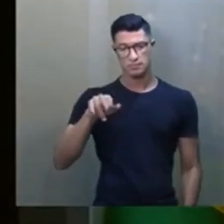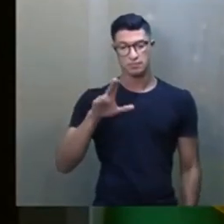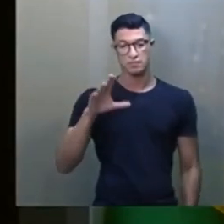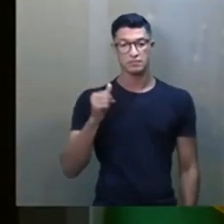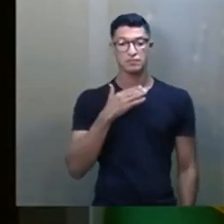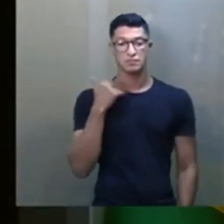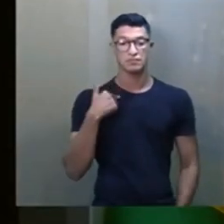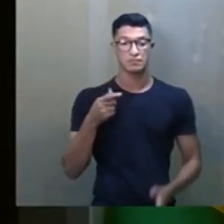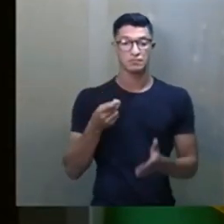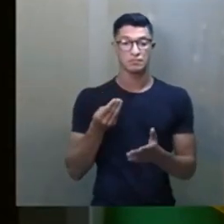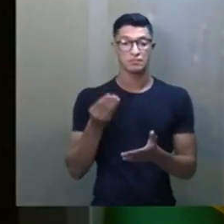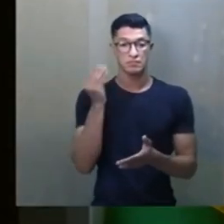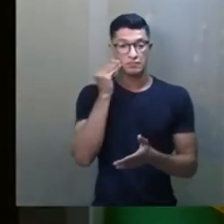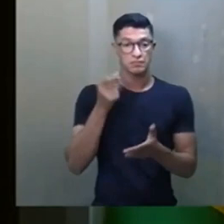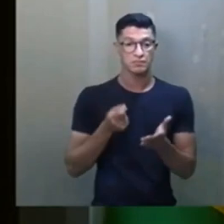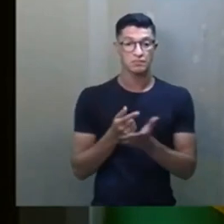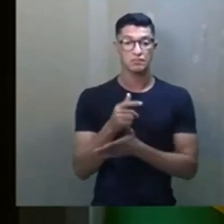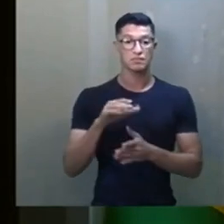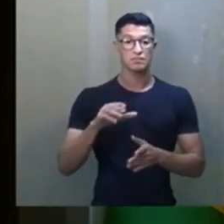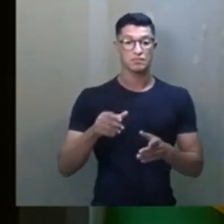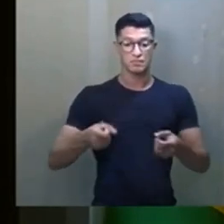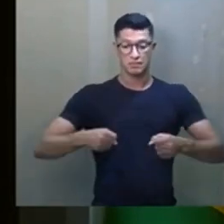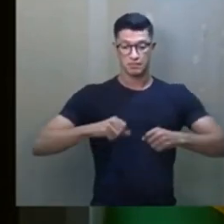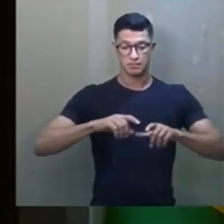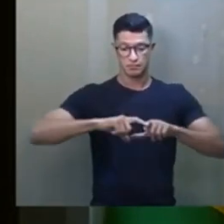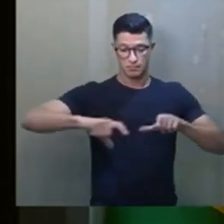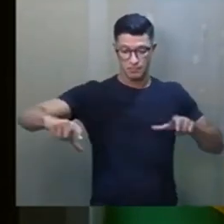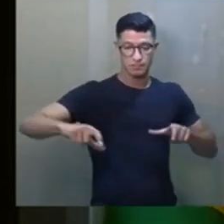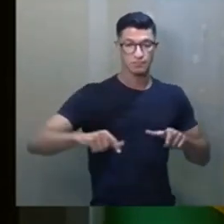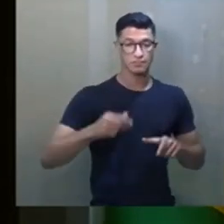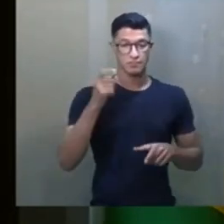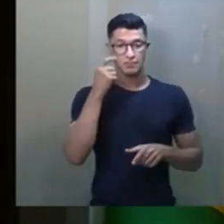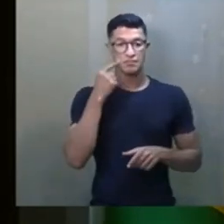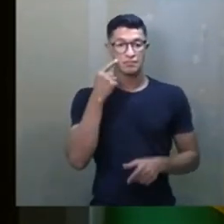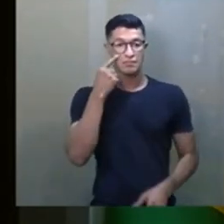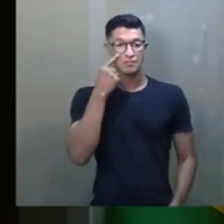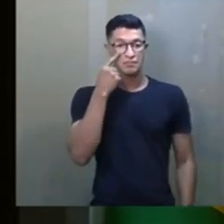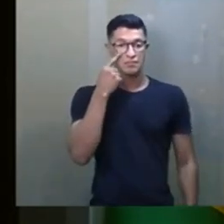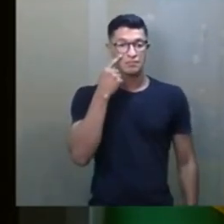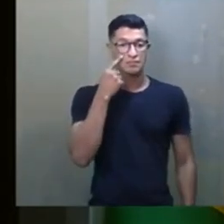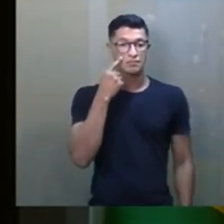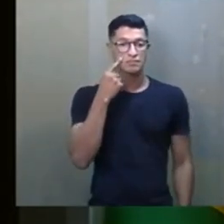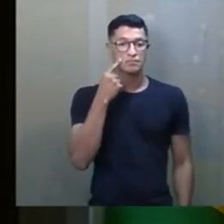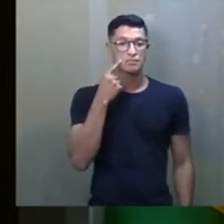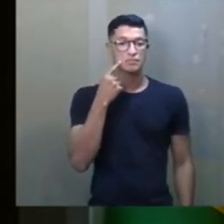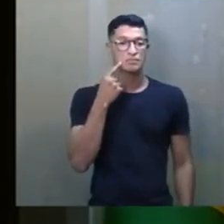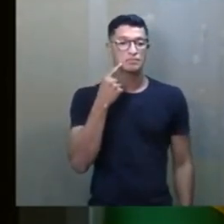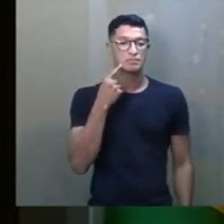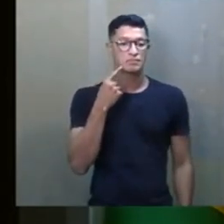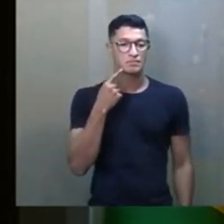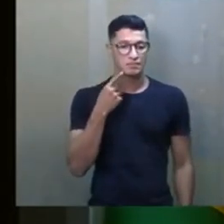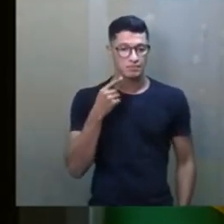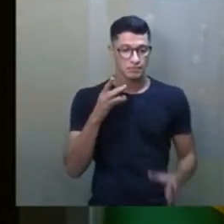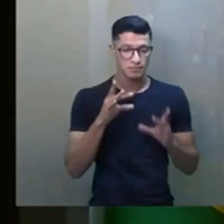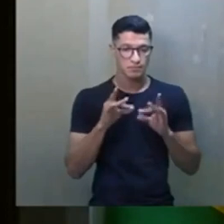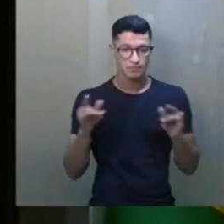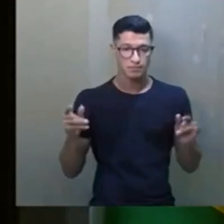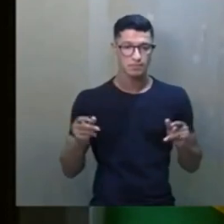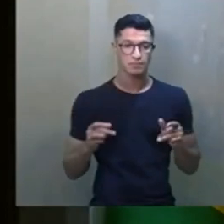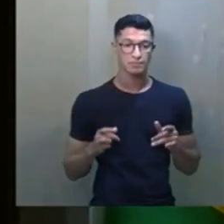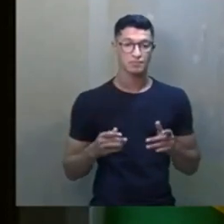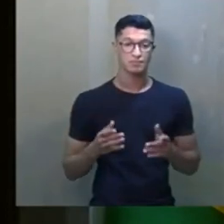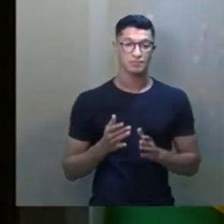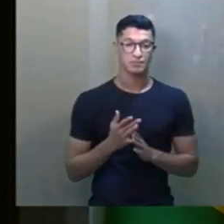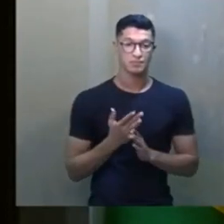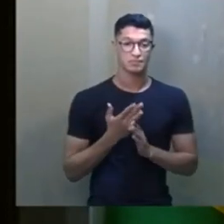Nós estamos tentando comprar um caixão para ele. Ele diz que naquela hora viu uma lágrima longa escorrer daqueles olhos apagados. E